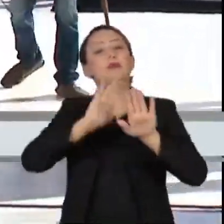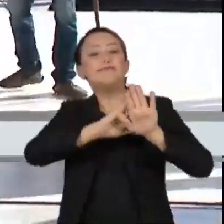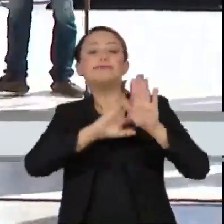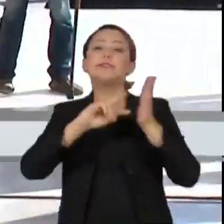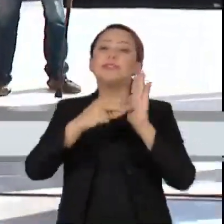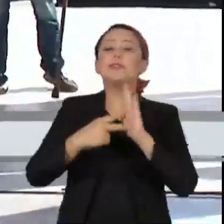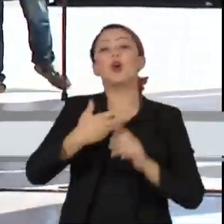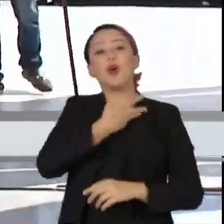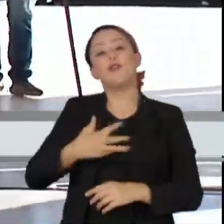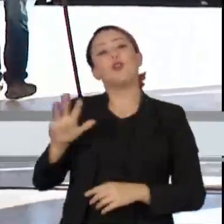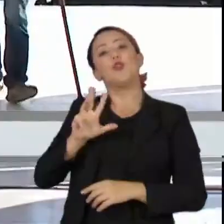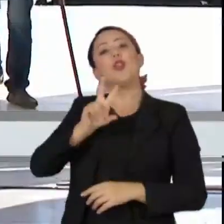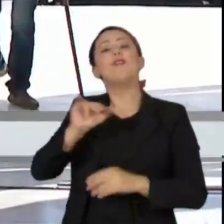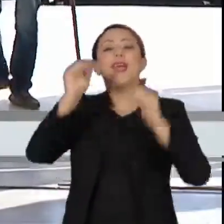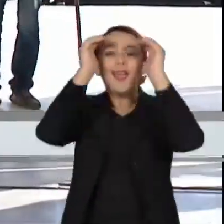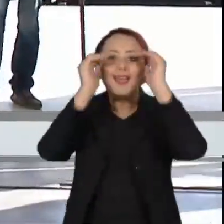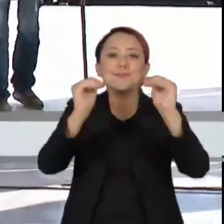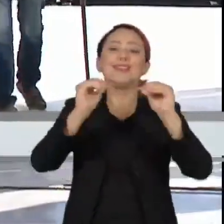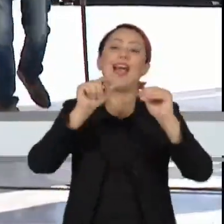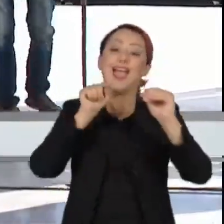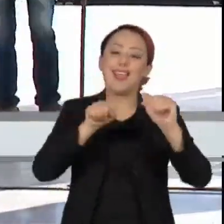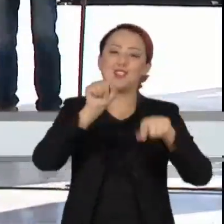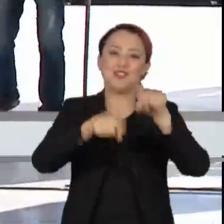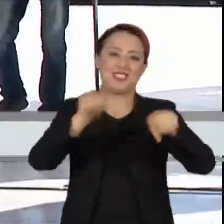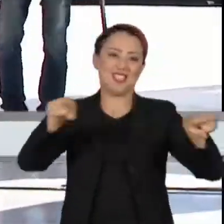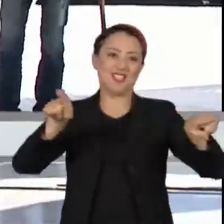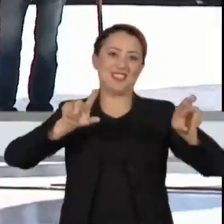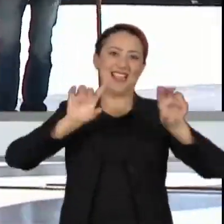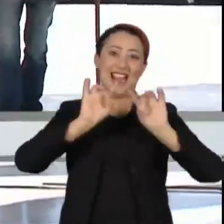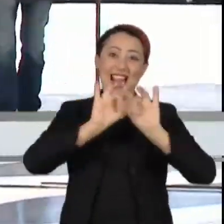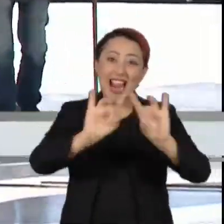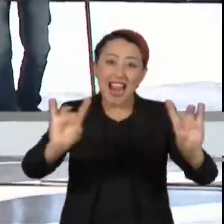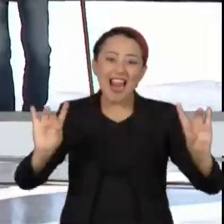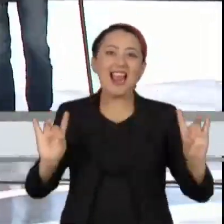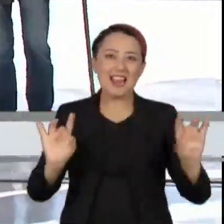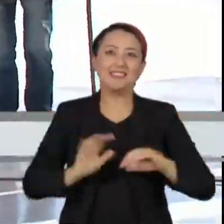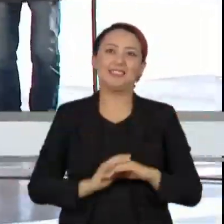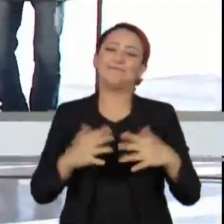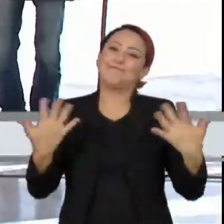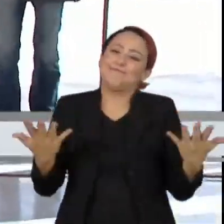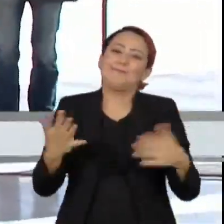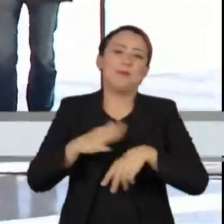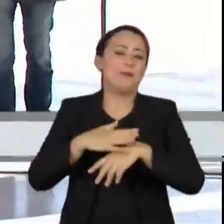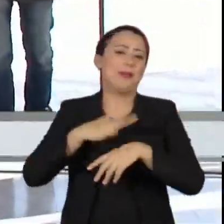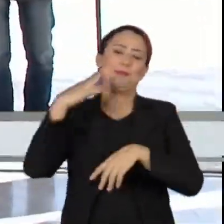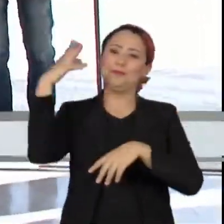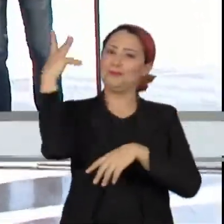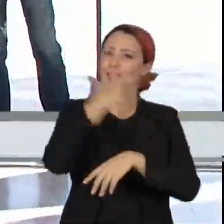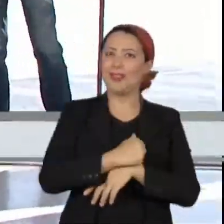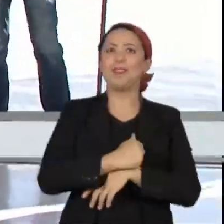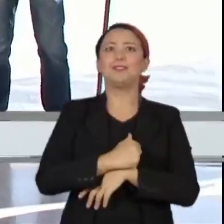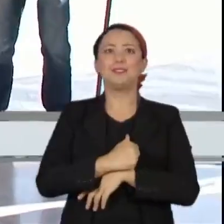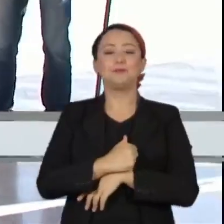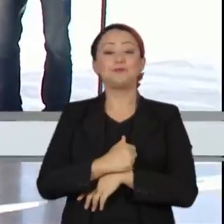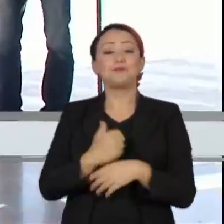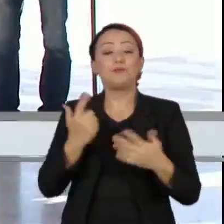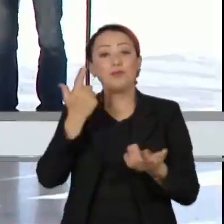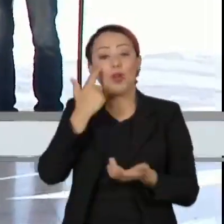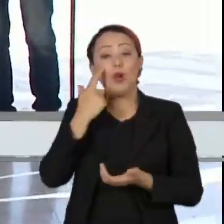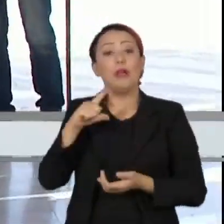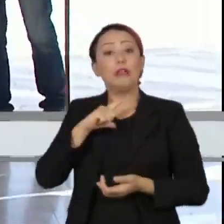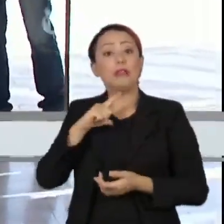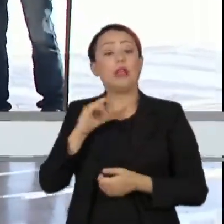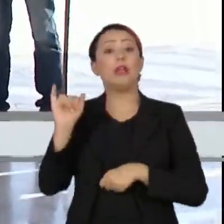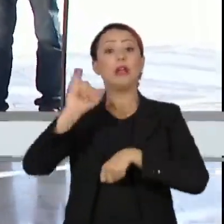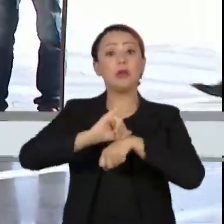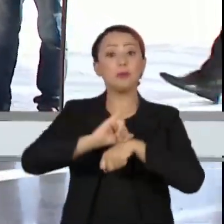adentrando a sede do Executivo Federal, que é o Palácio do Planalto, que é um edifício belíssimo. É bom lembrar que a gente vê uma capital que não há nenhum